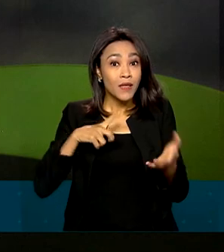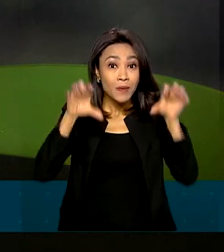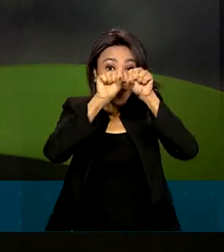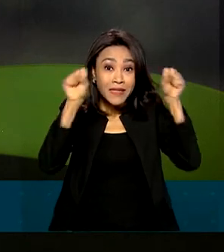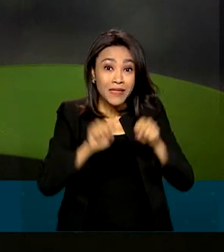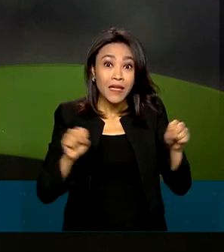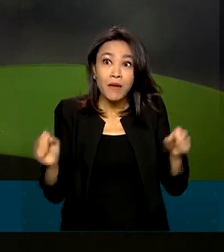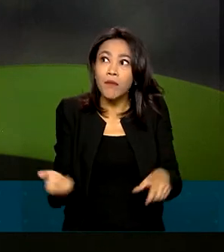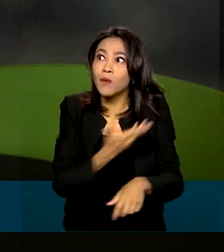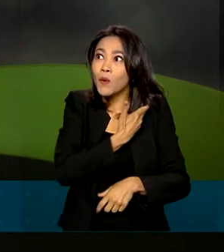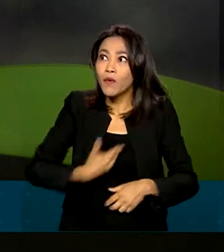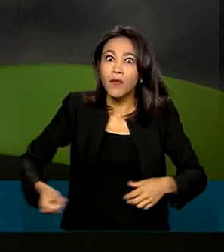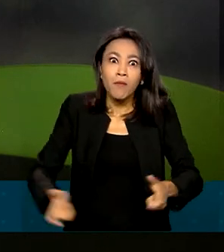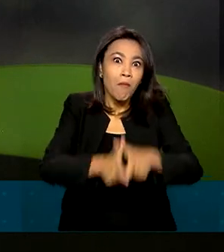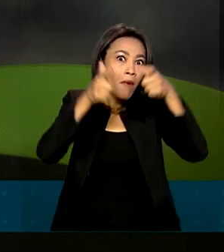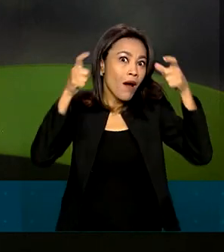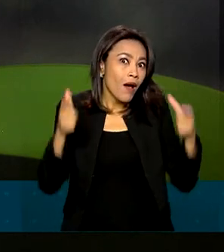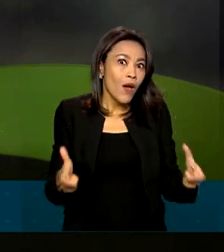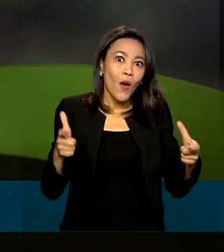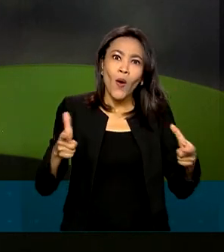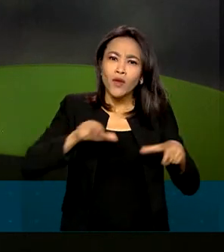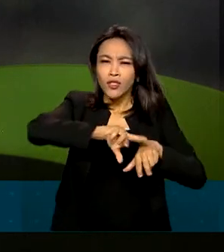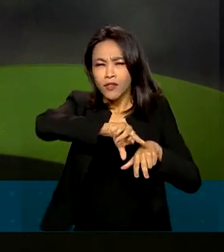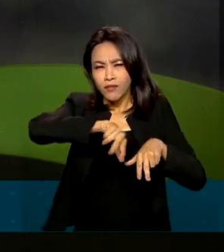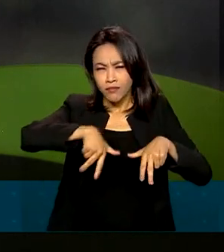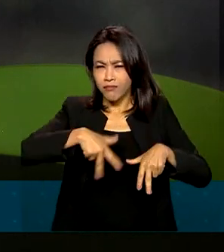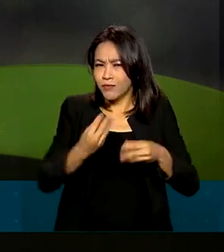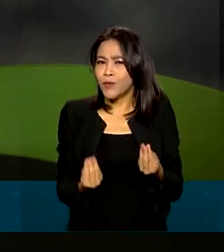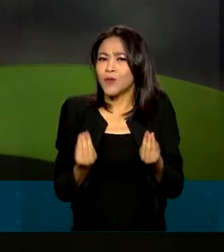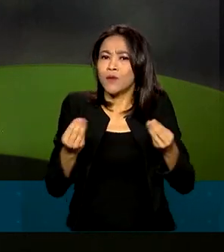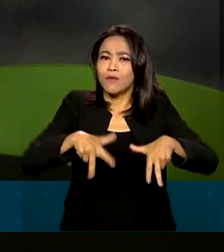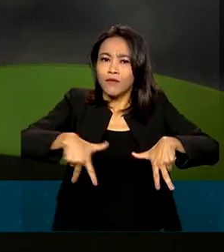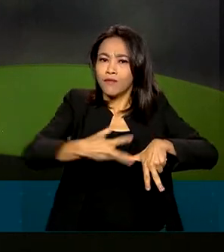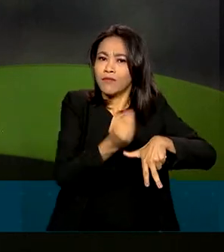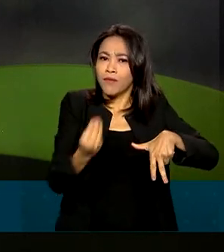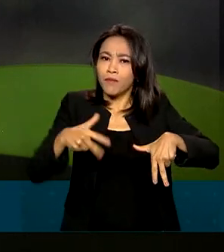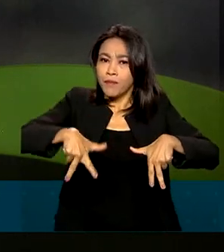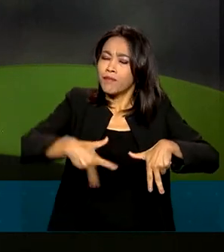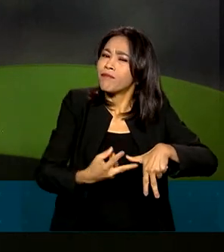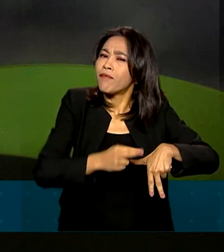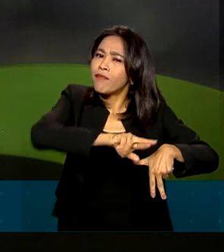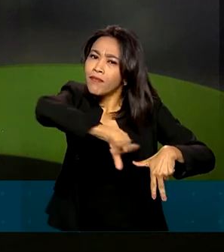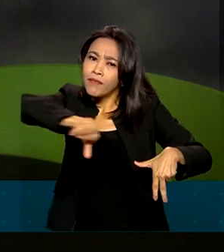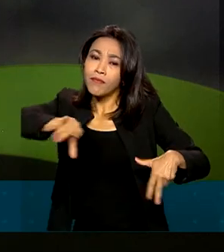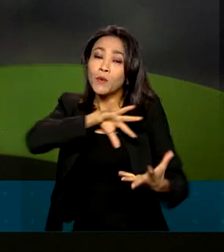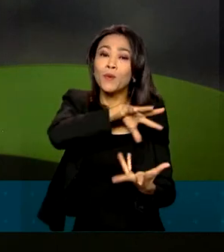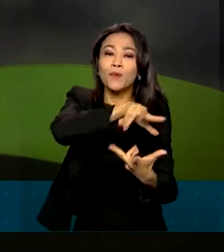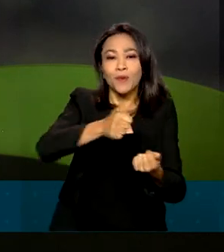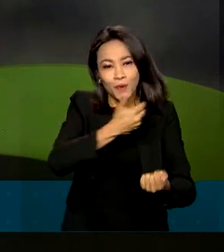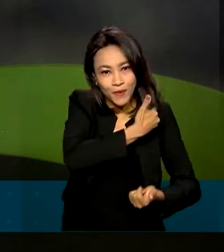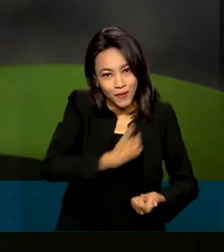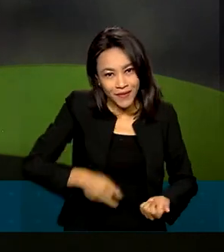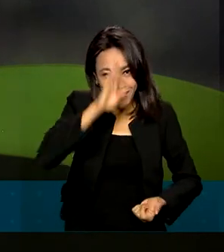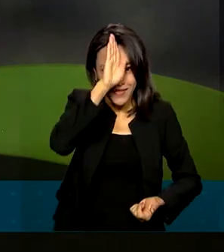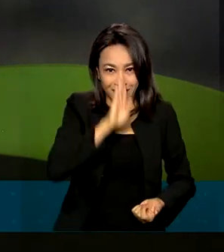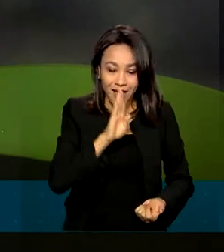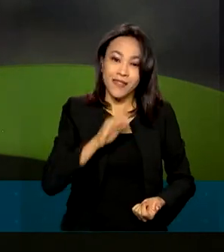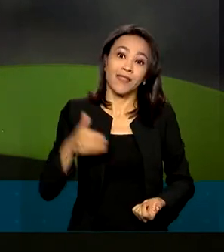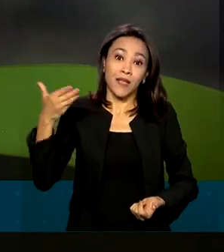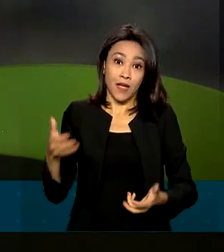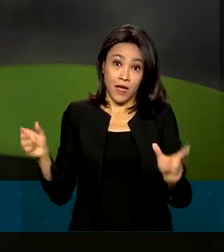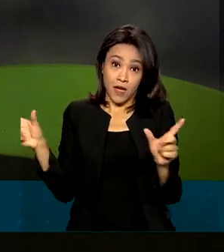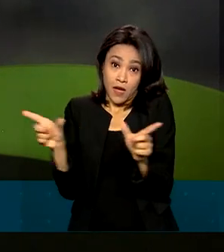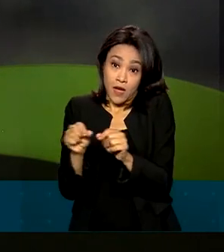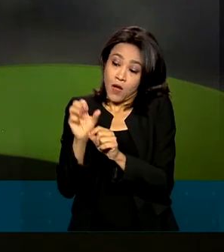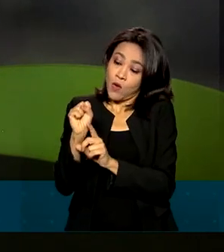órgãos, tecidos e células do mundo, por meio do Sistema Único de Saúde. O SUS é responsável pelo financiamento